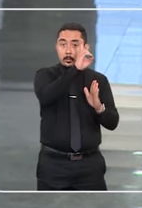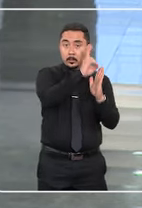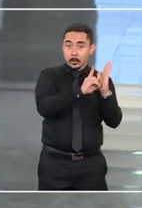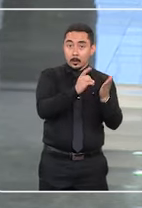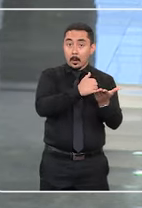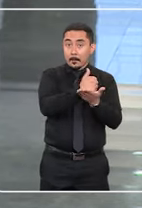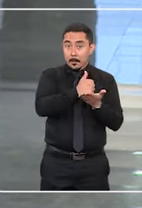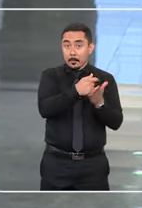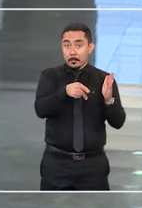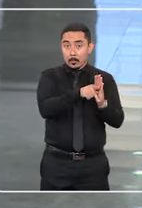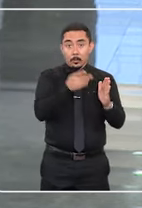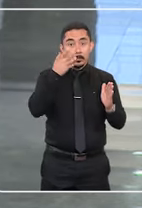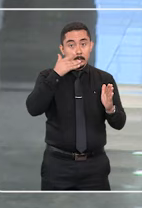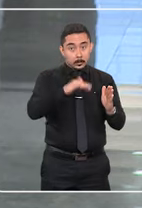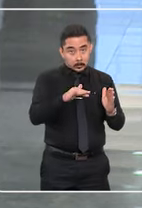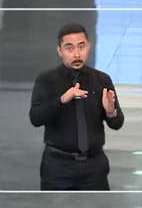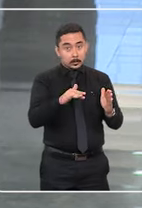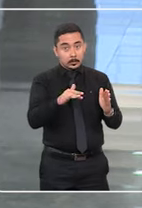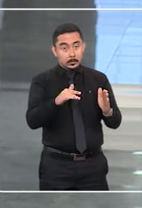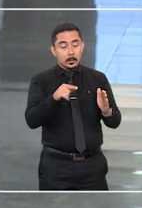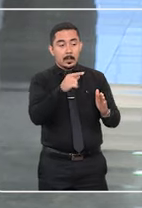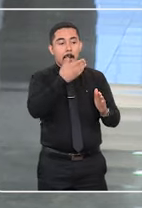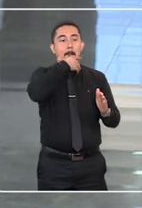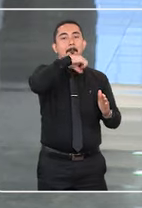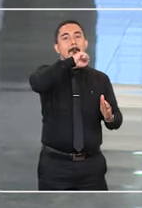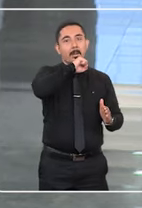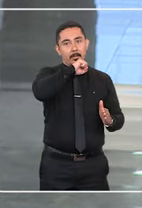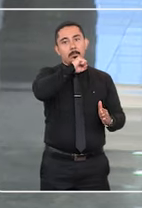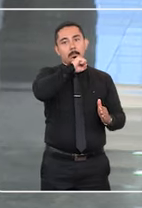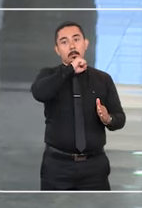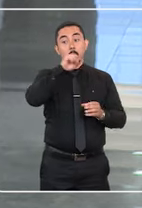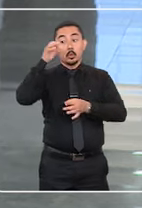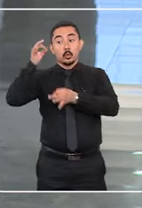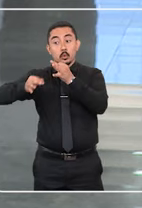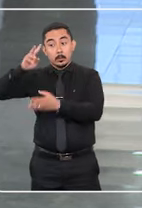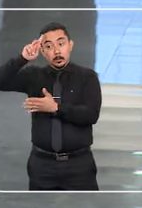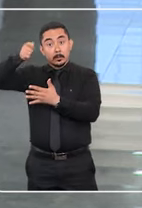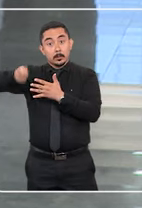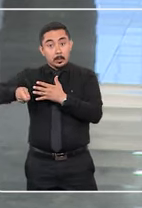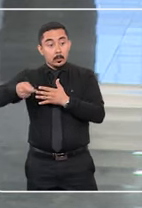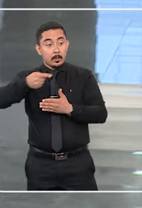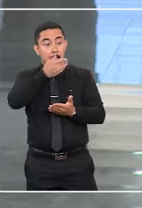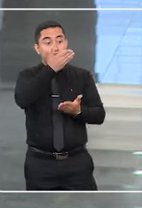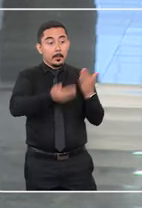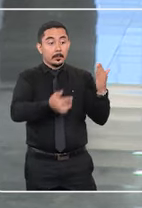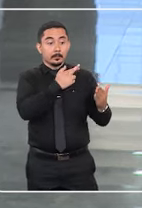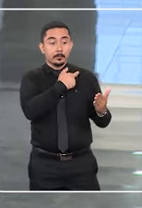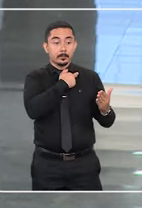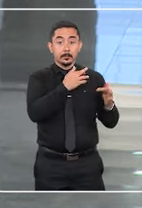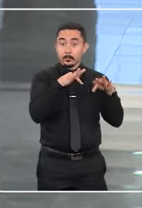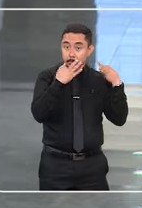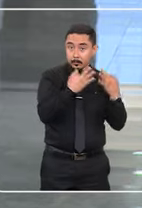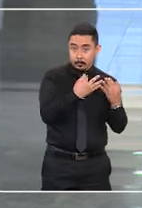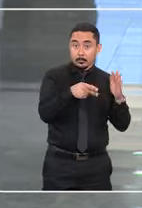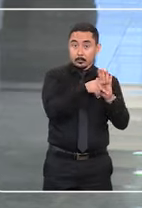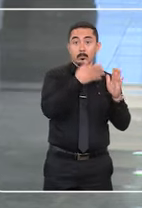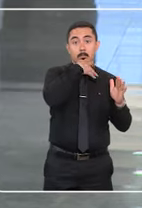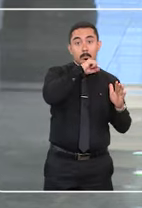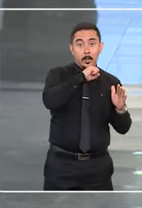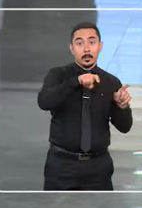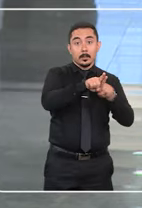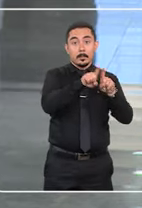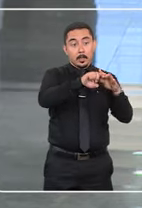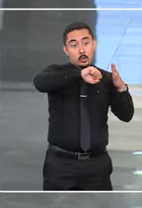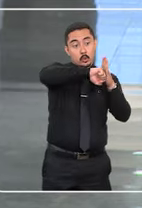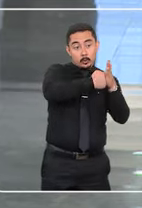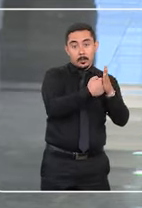direitos fundamentais dos menores praticada pelo pai, o que levou a justiça a decretar a perda do poder familiar paterno e a suspensão